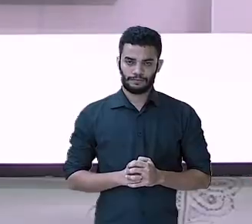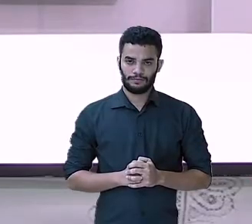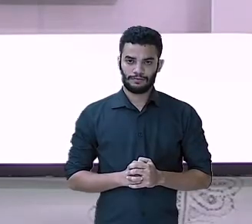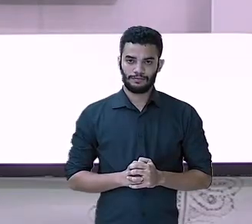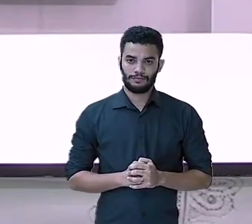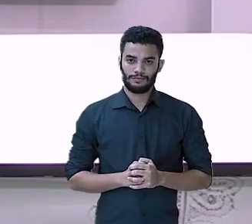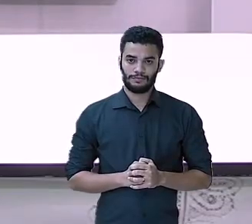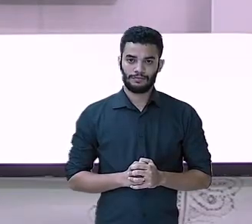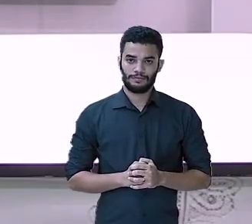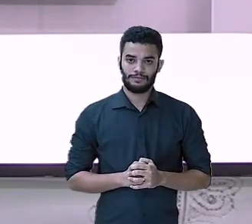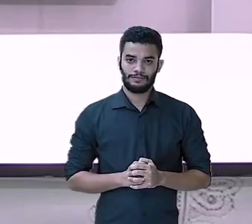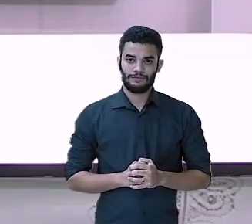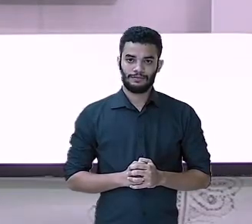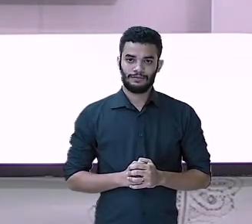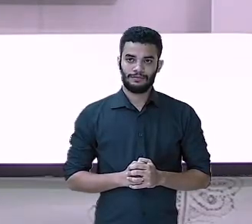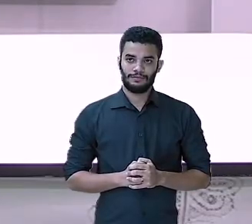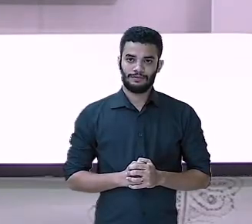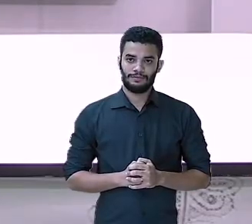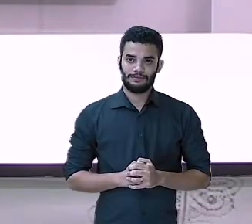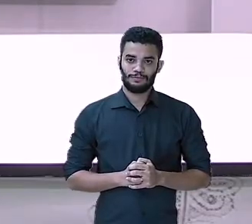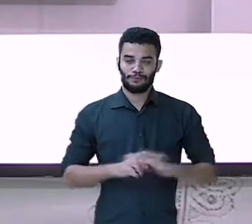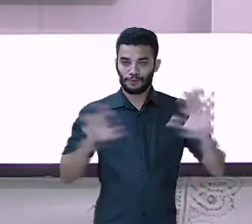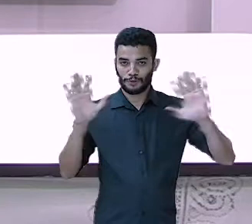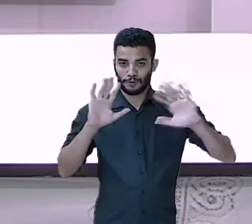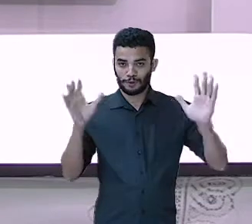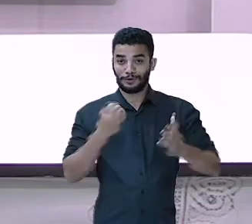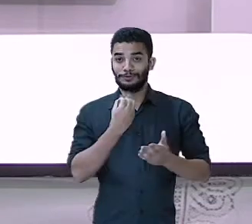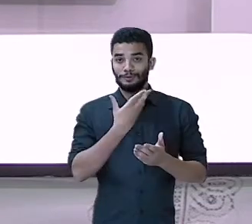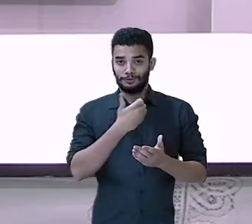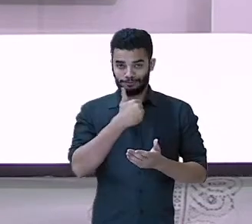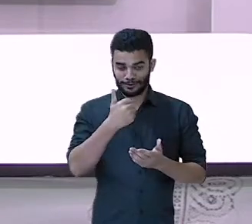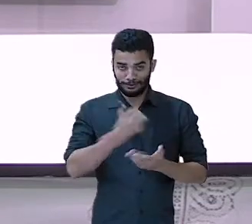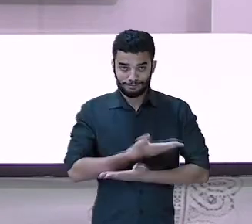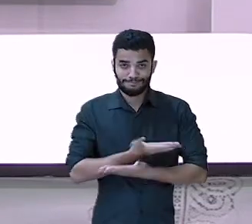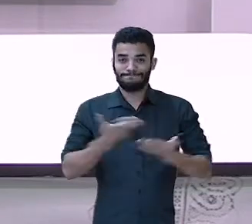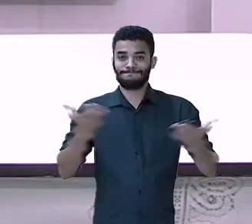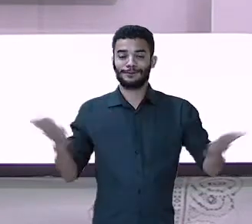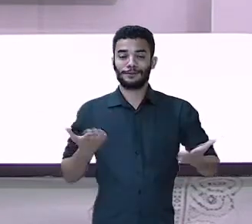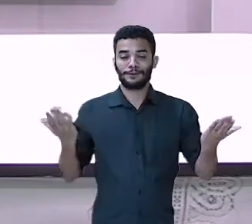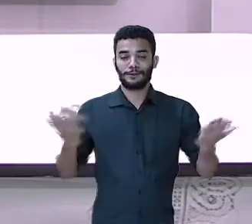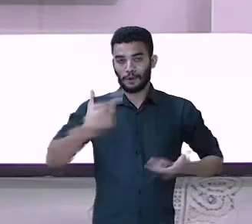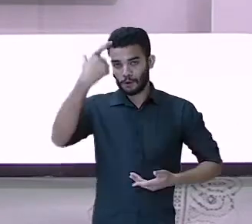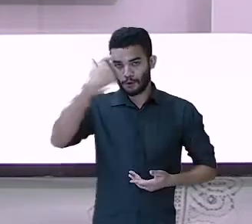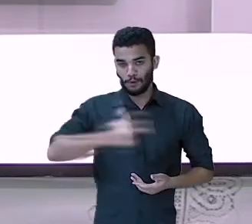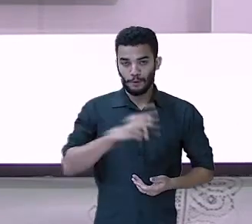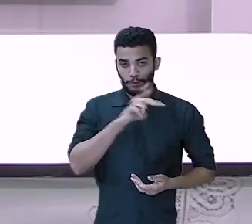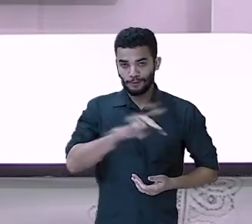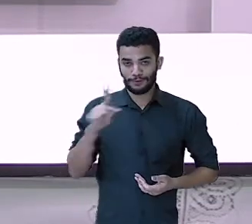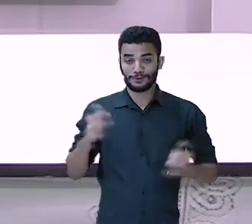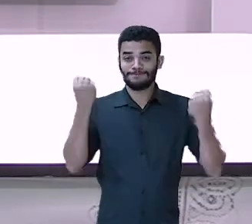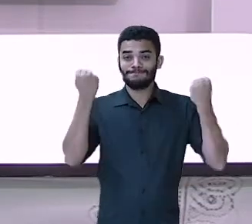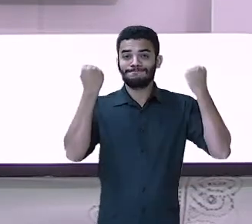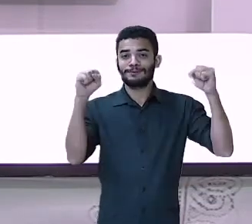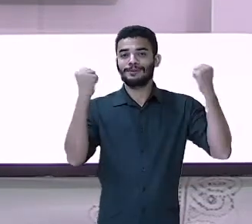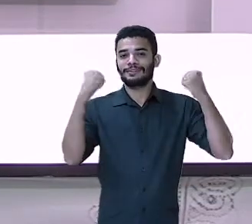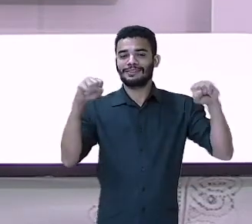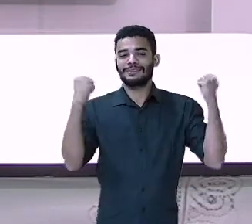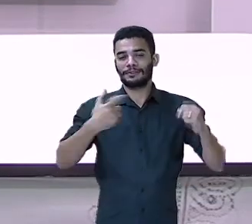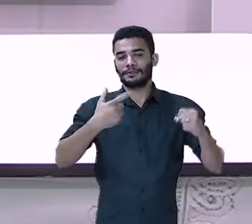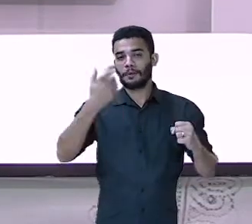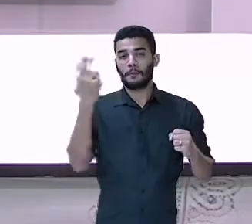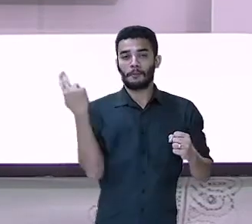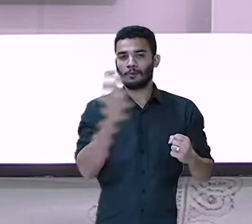Olá, estudantes! Tudo bem com vocês? Eu sou a professora Flávia, de Educação Física, vocês já me